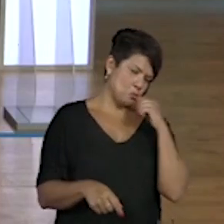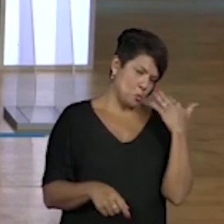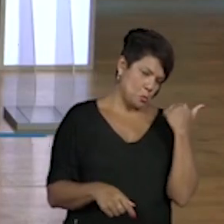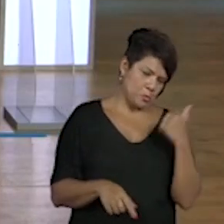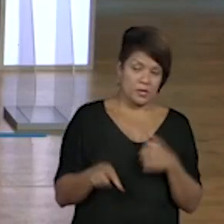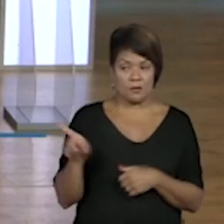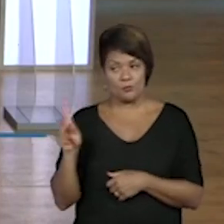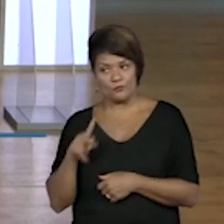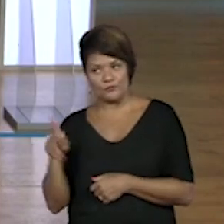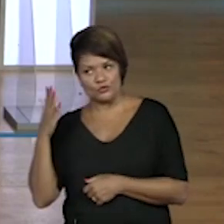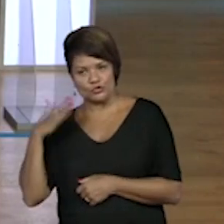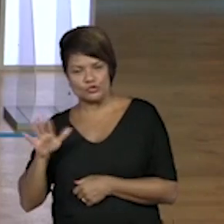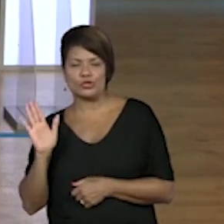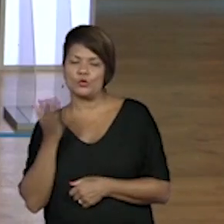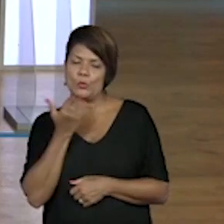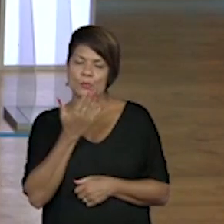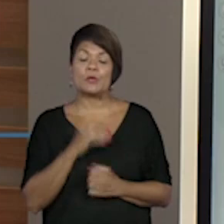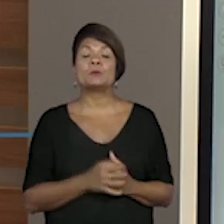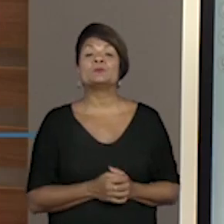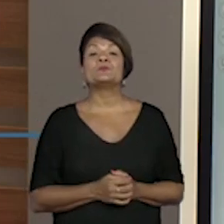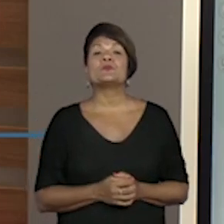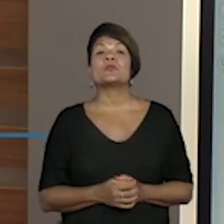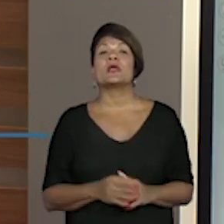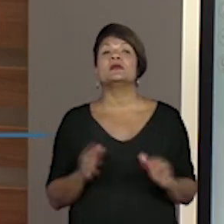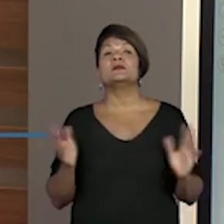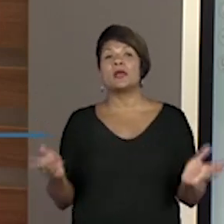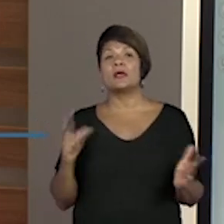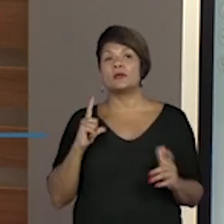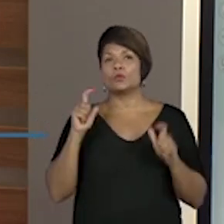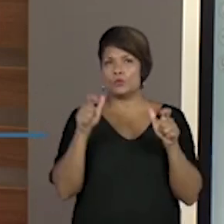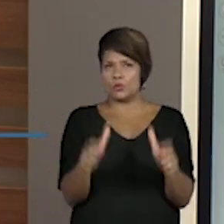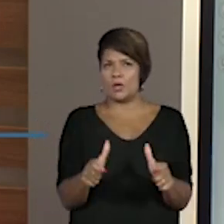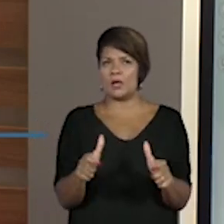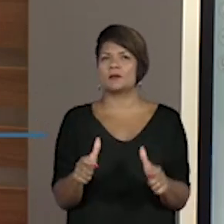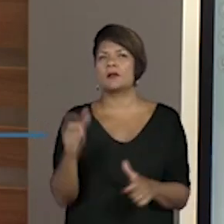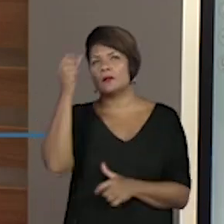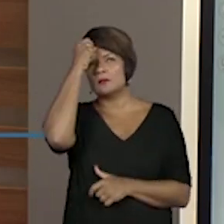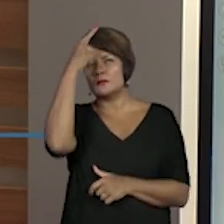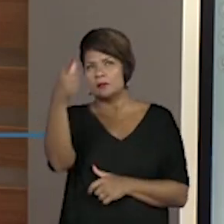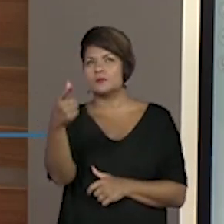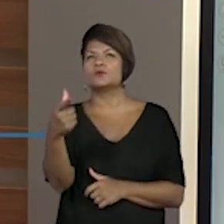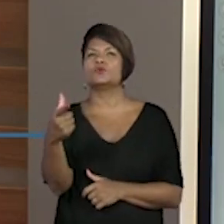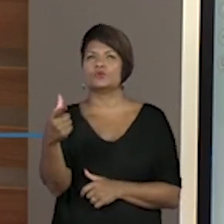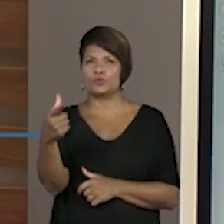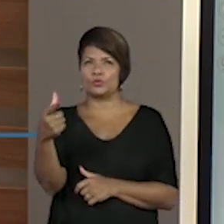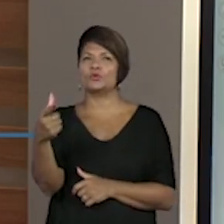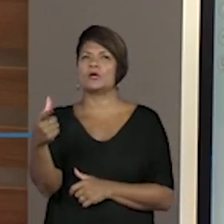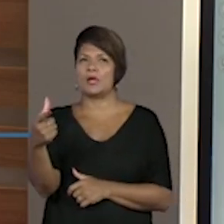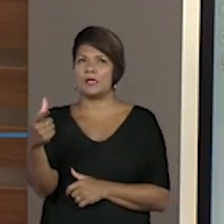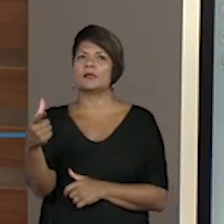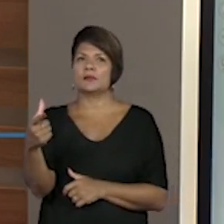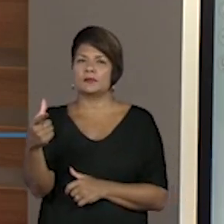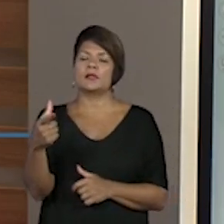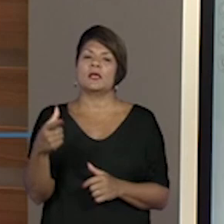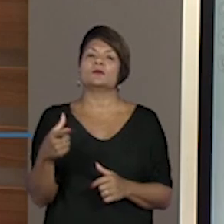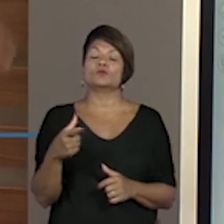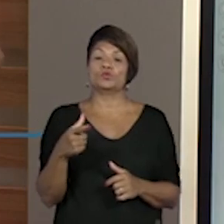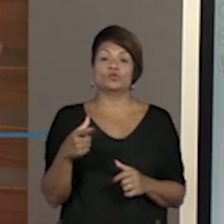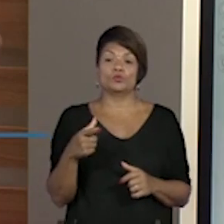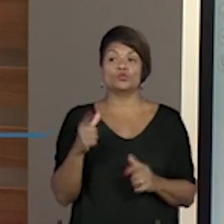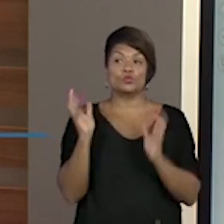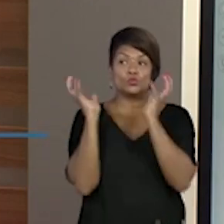eu sou morro de vontade de comer. E tem um lugar específico aí que tem uma cultura, a cultura do Estado, ela é